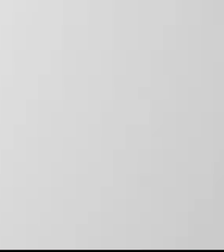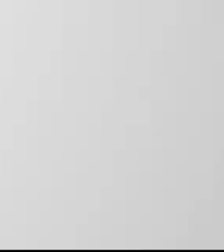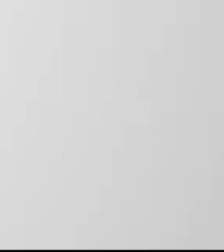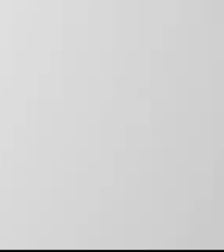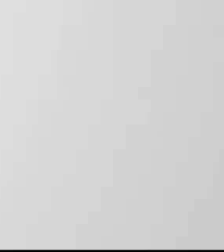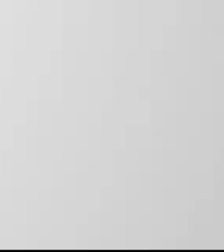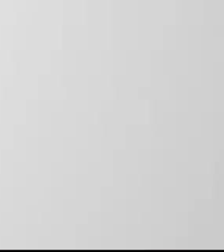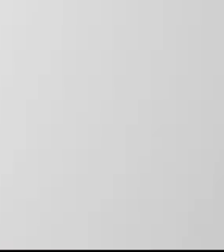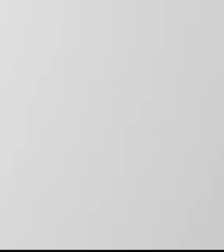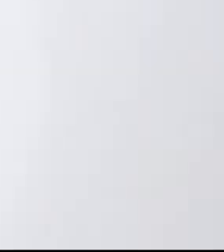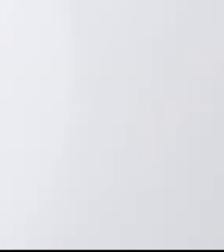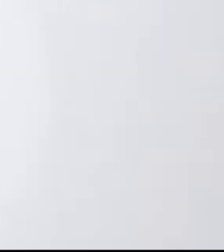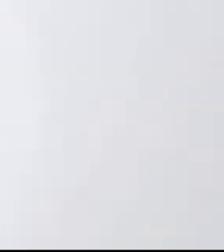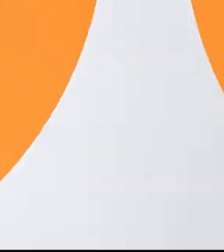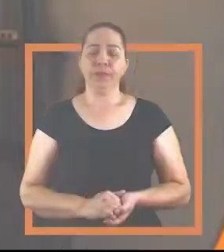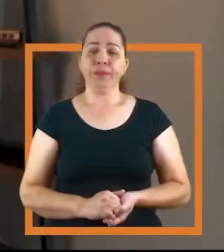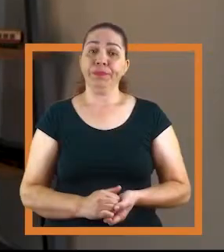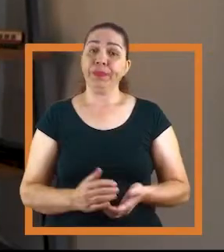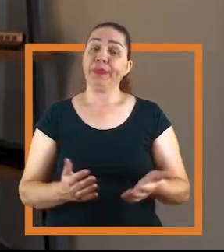Márcio França 400